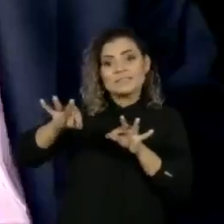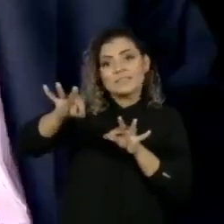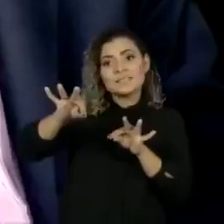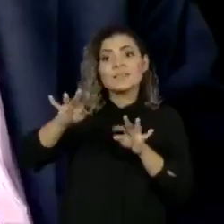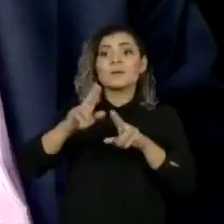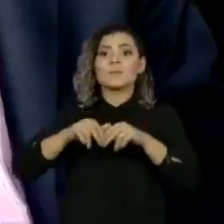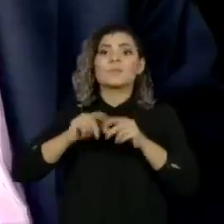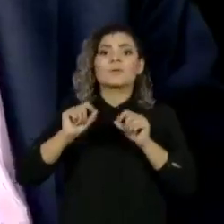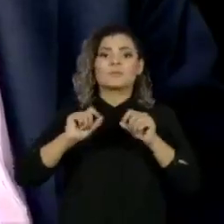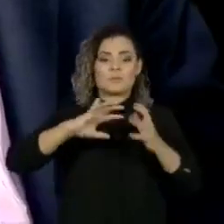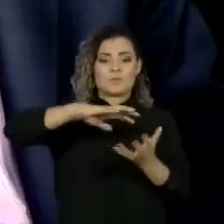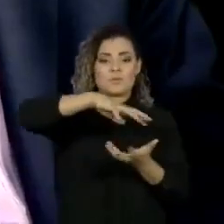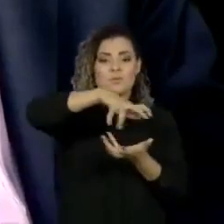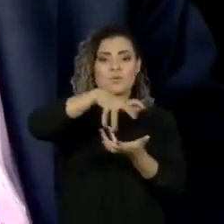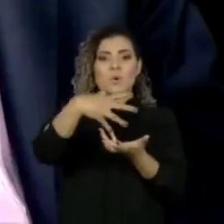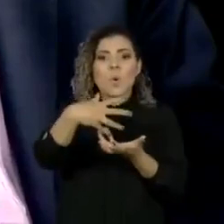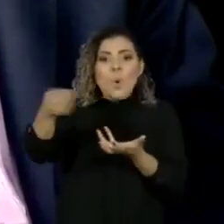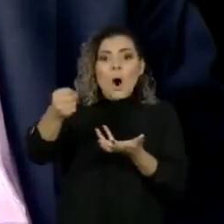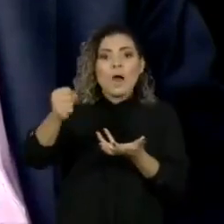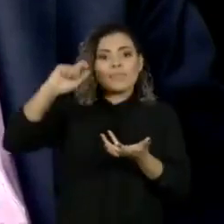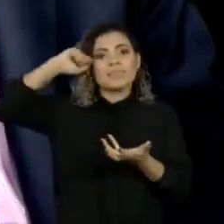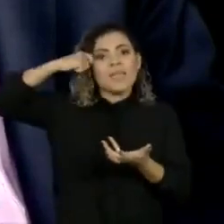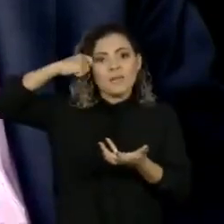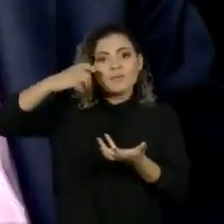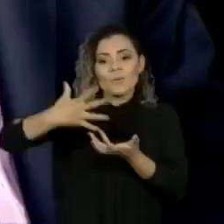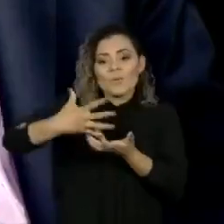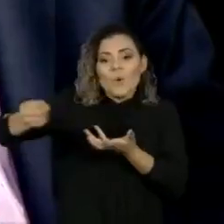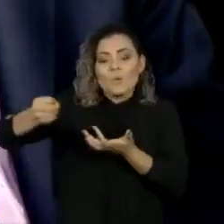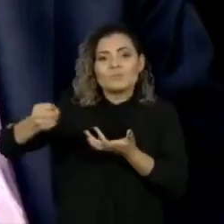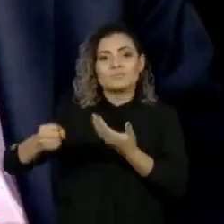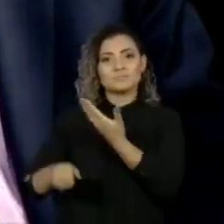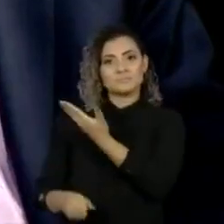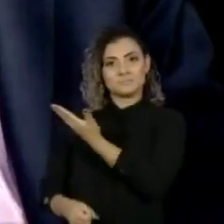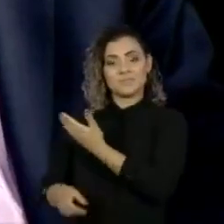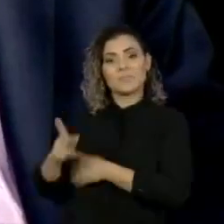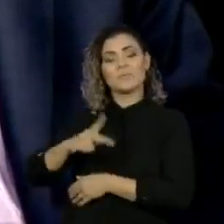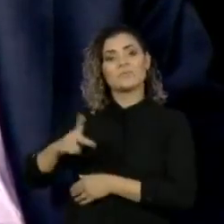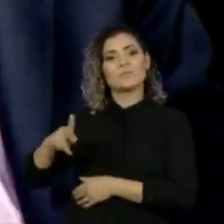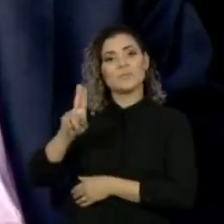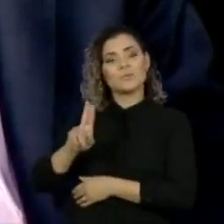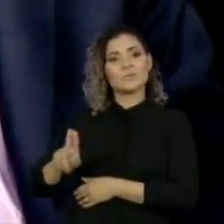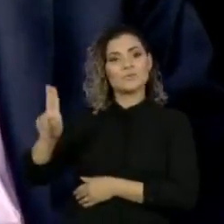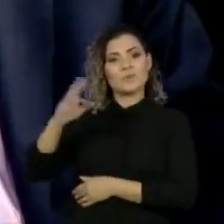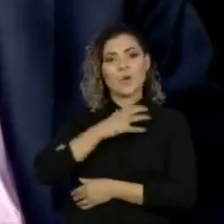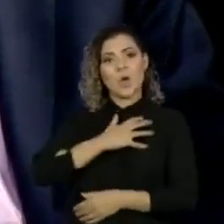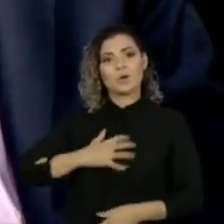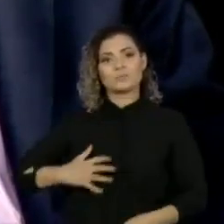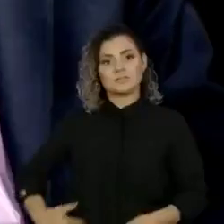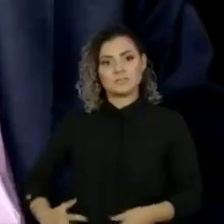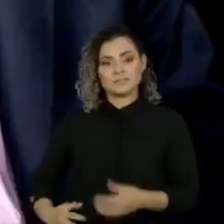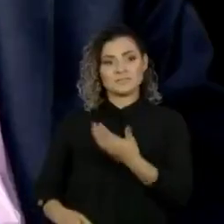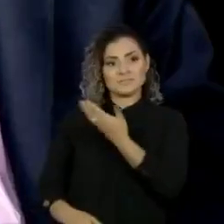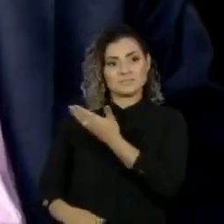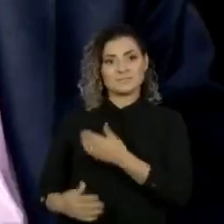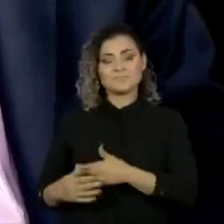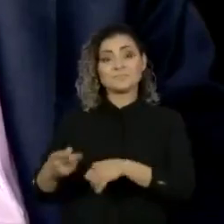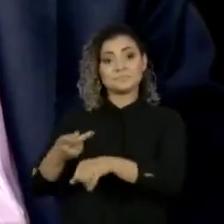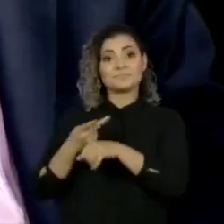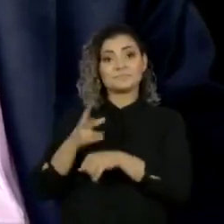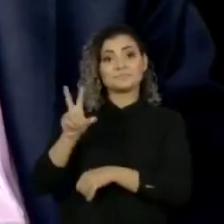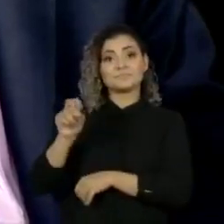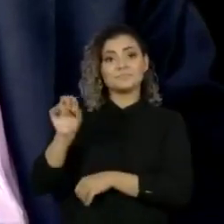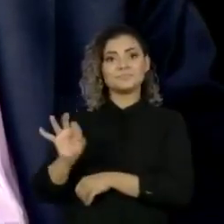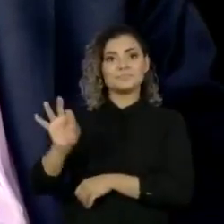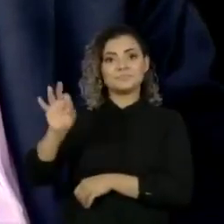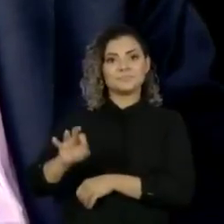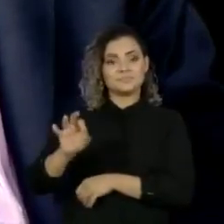negros. O britânico Roger Penrose, professor da Universidade de Oxford, vai receber metade do